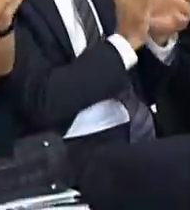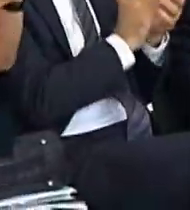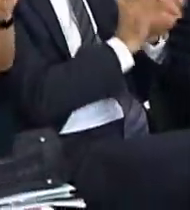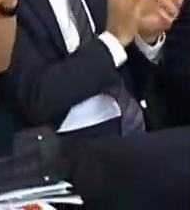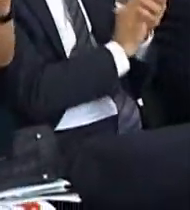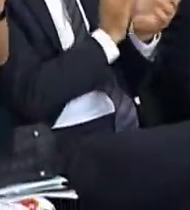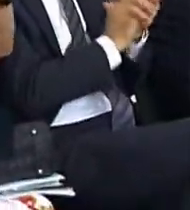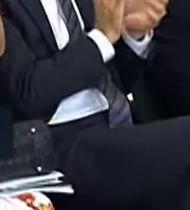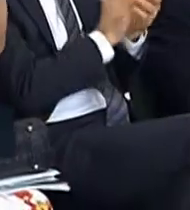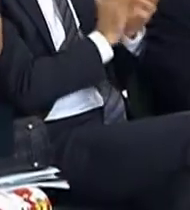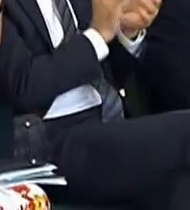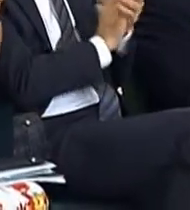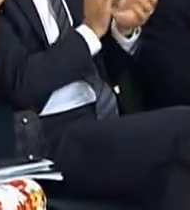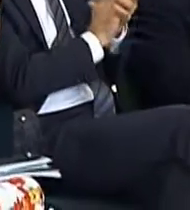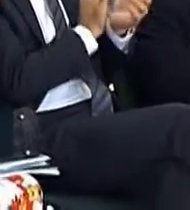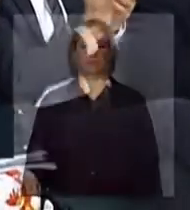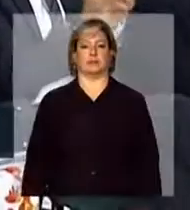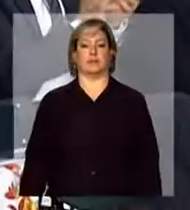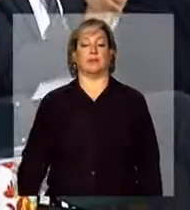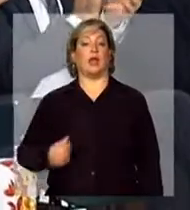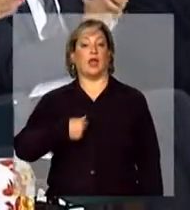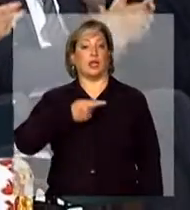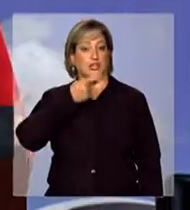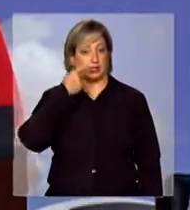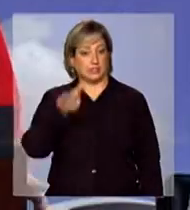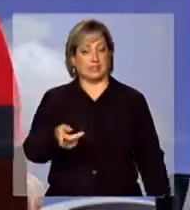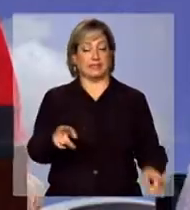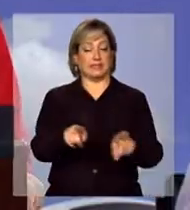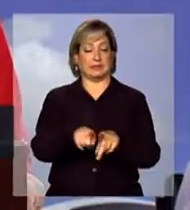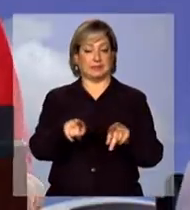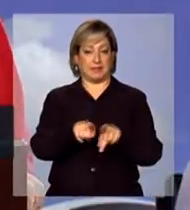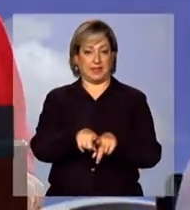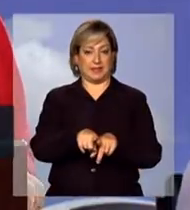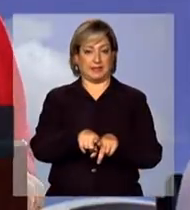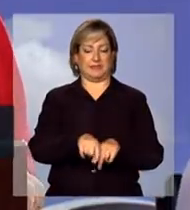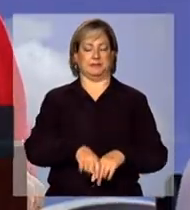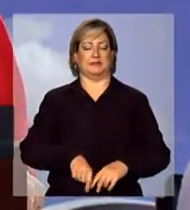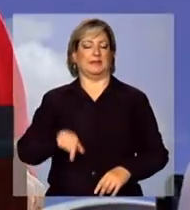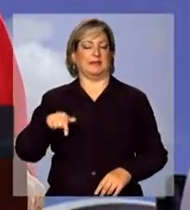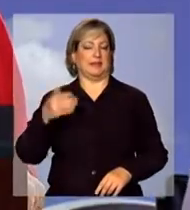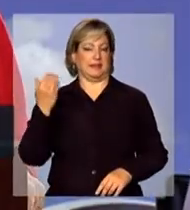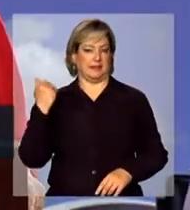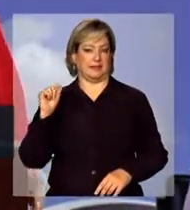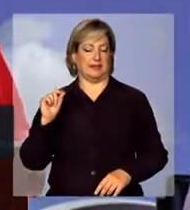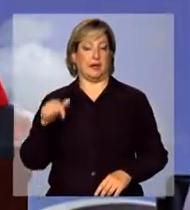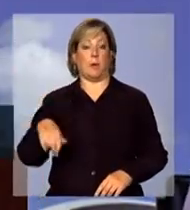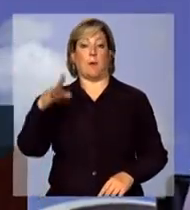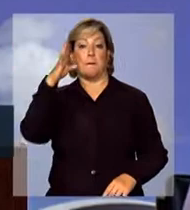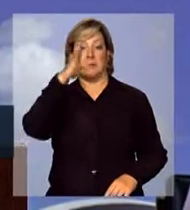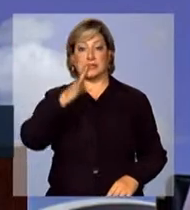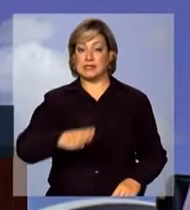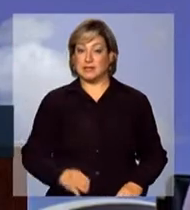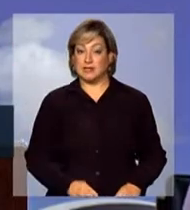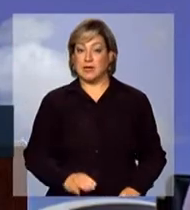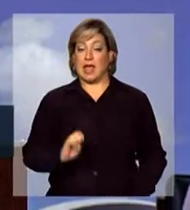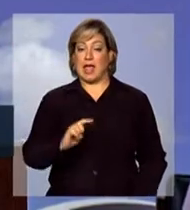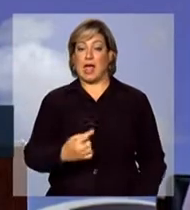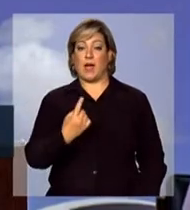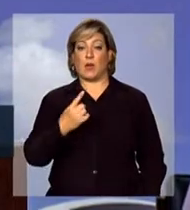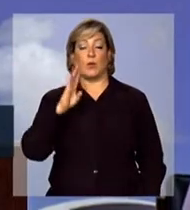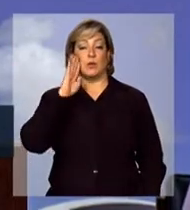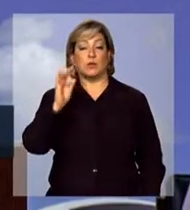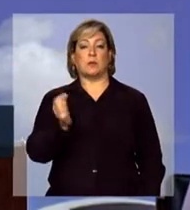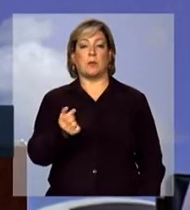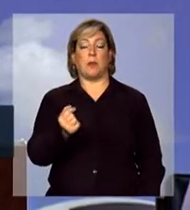Eu disse também, naquela oportunidade, que o Brasil era um dos poucos países